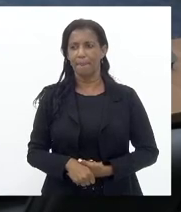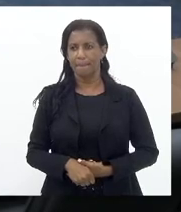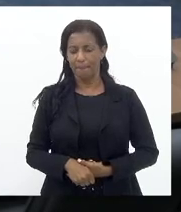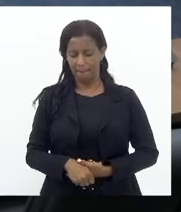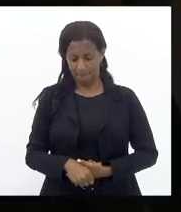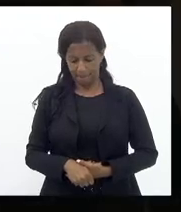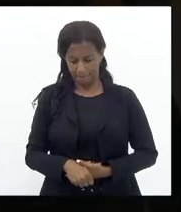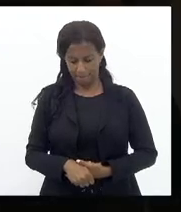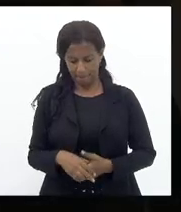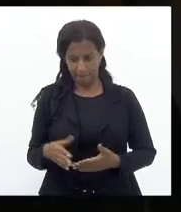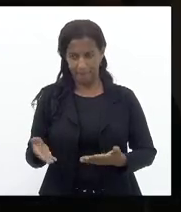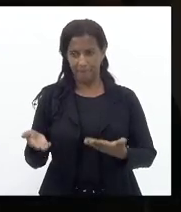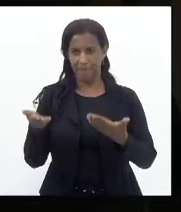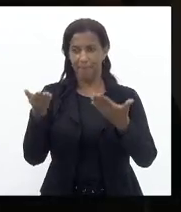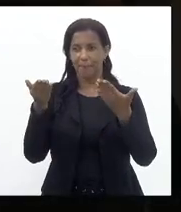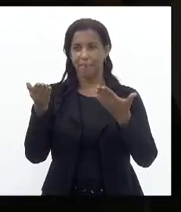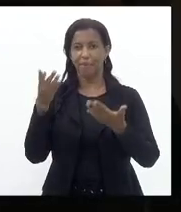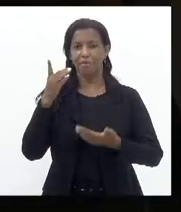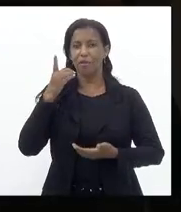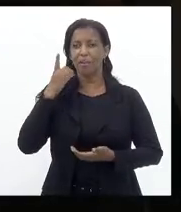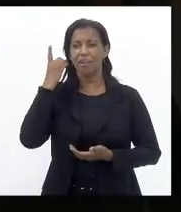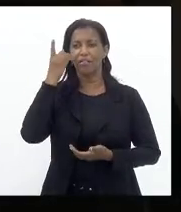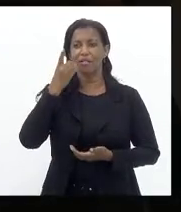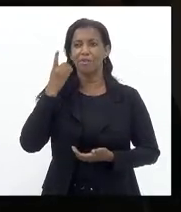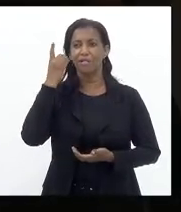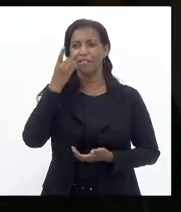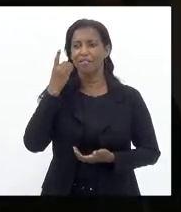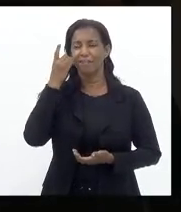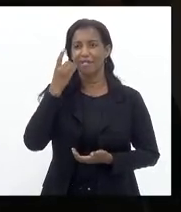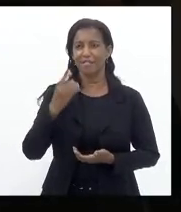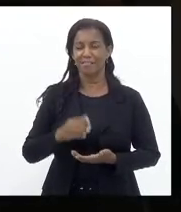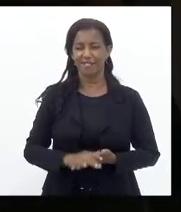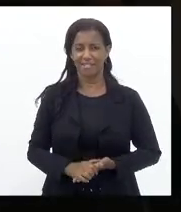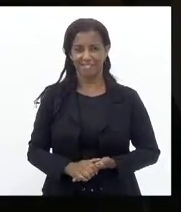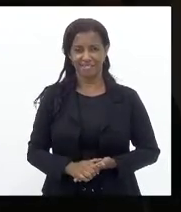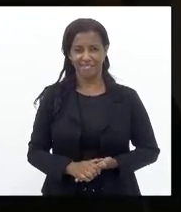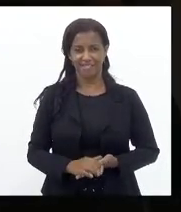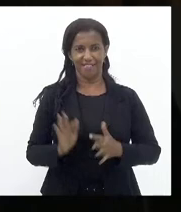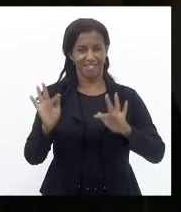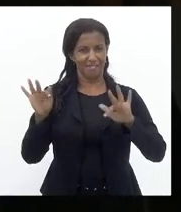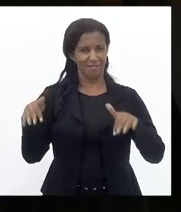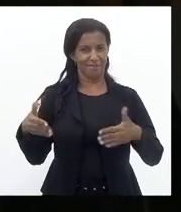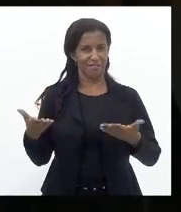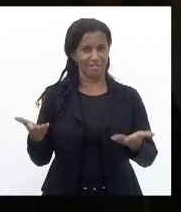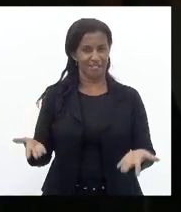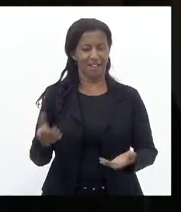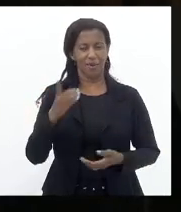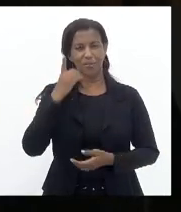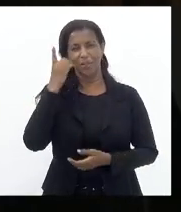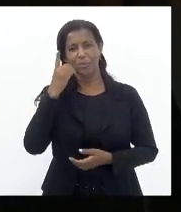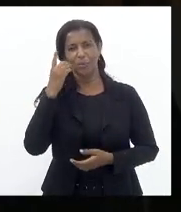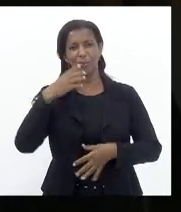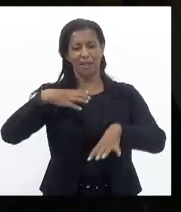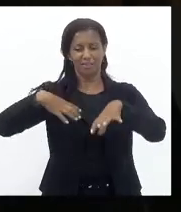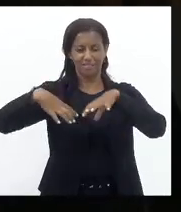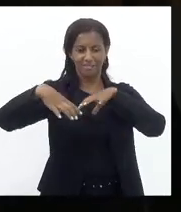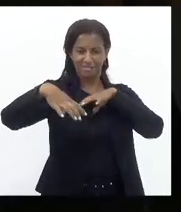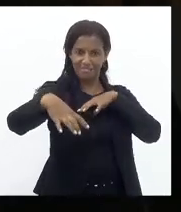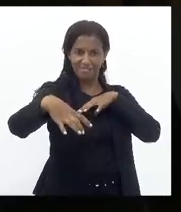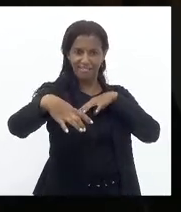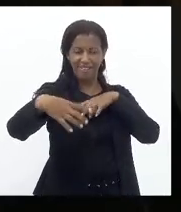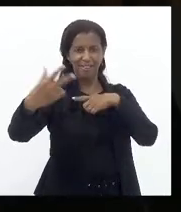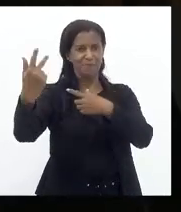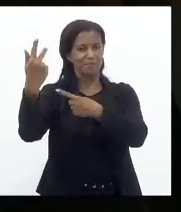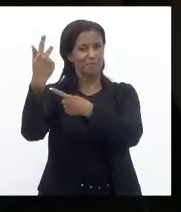Nobre deputada Tia Ju Que ora preside Esse expediente final Deputados e deputadas Que acompanham